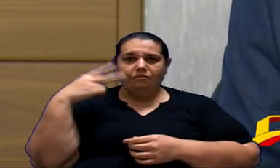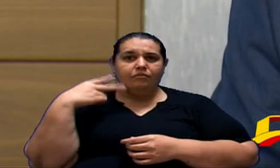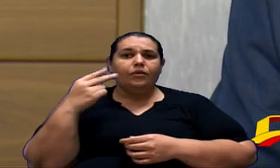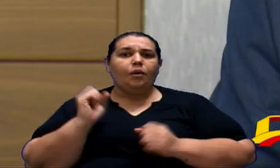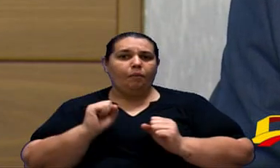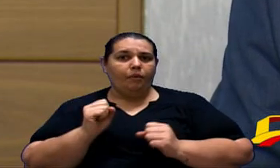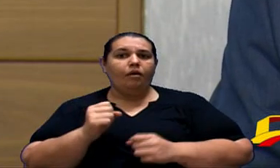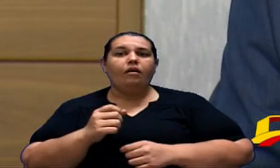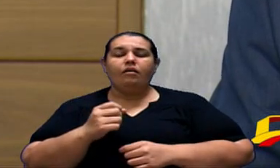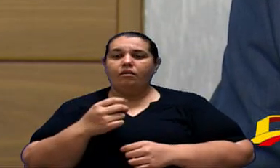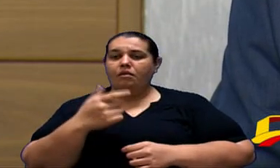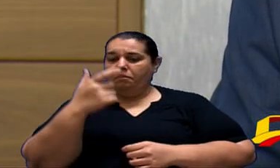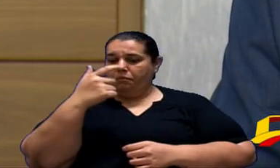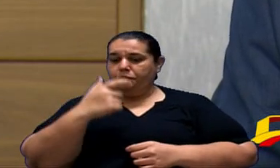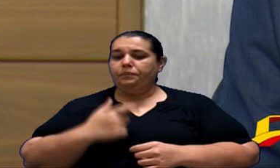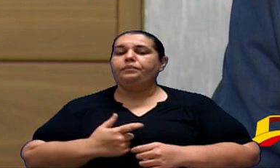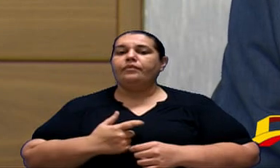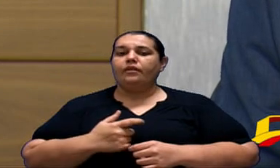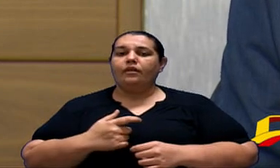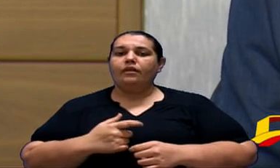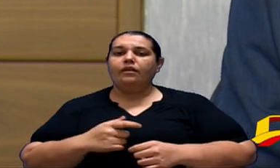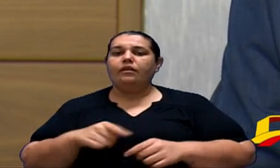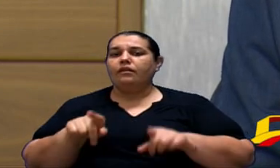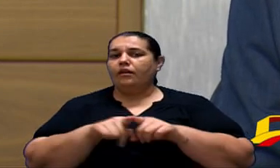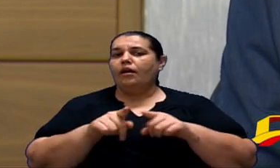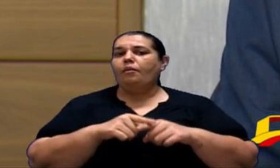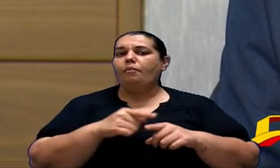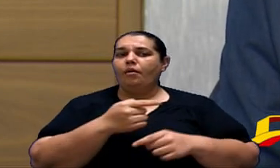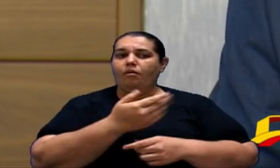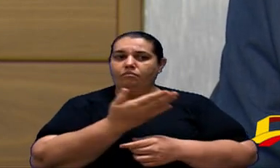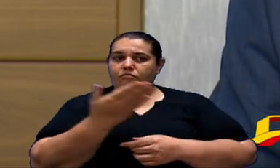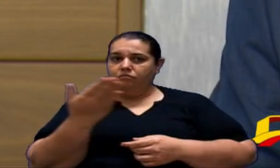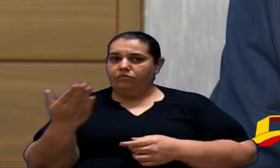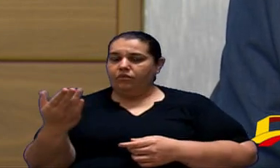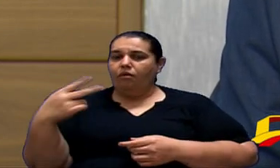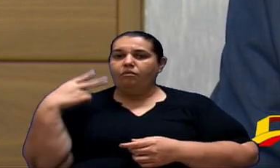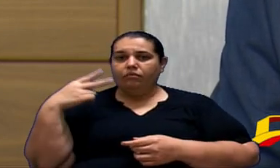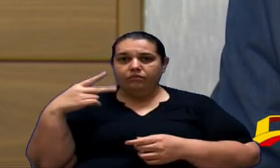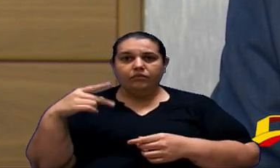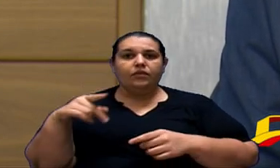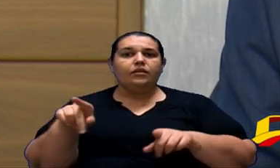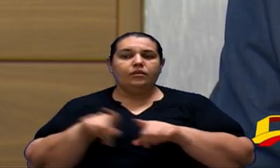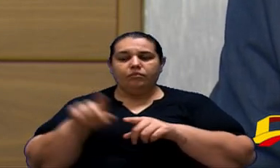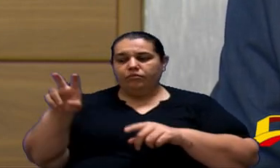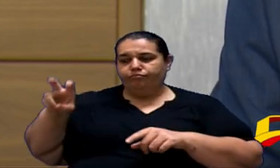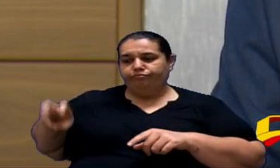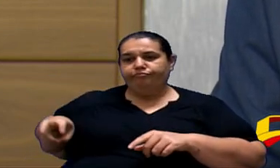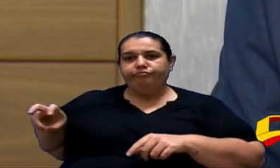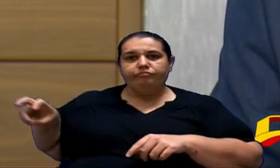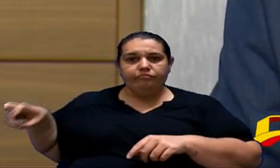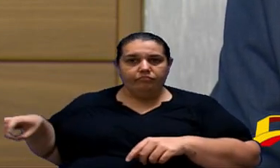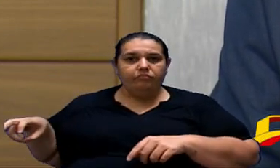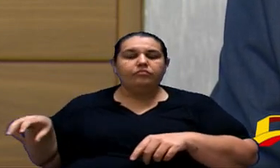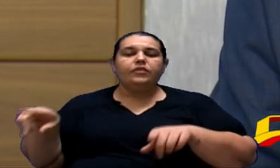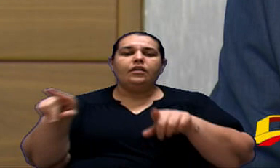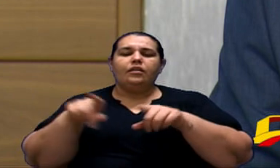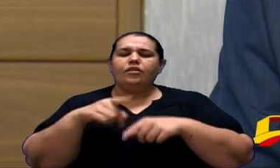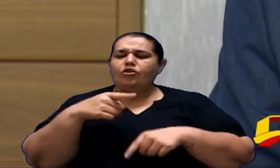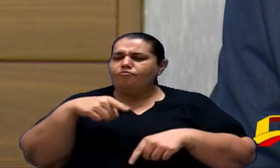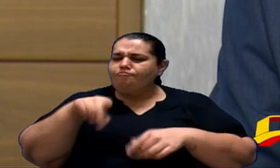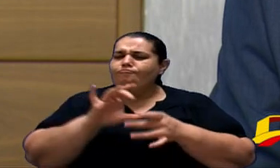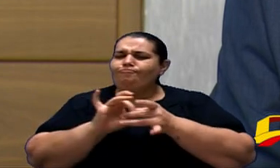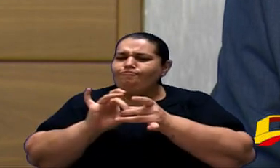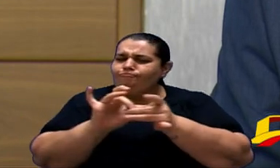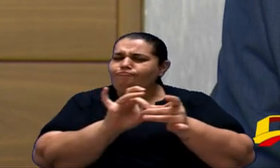por mim acredito que eles estão aqui também estão do meu lado aqui sabe que iremos estar